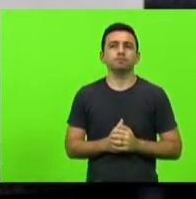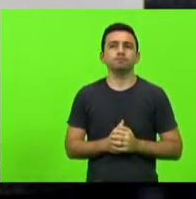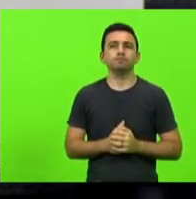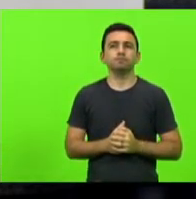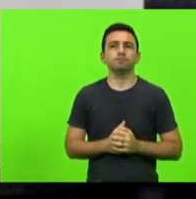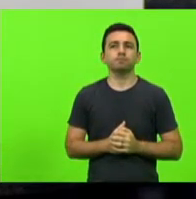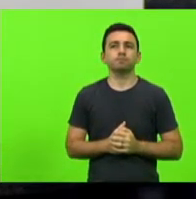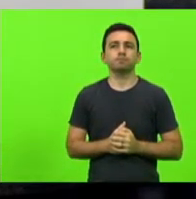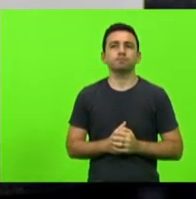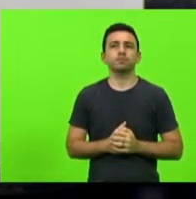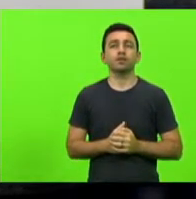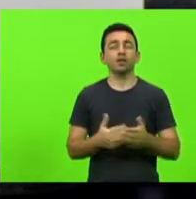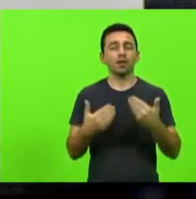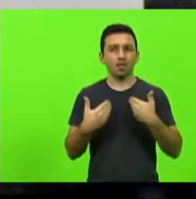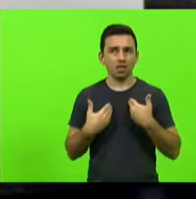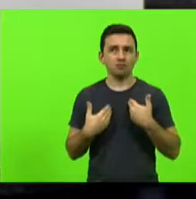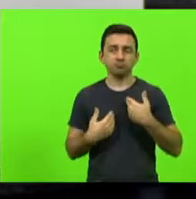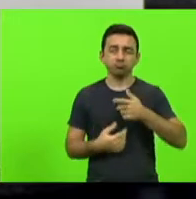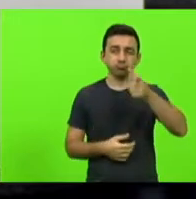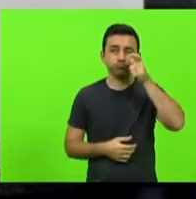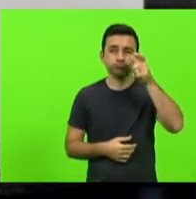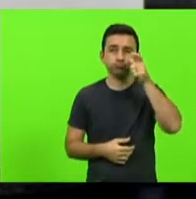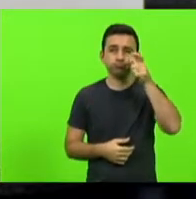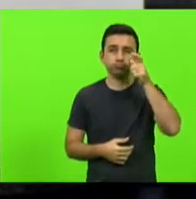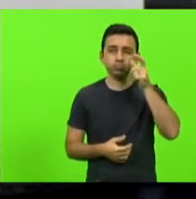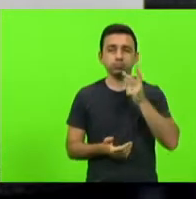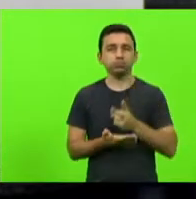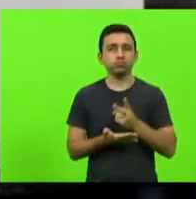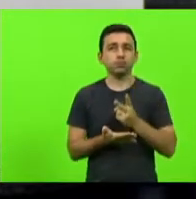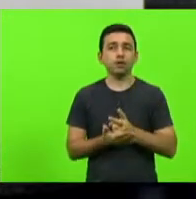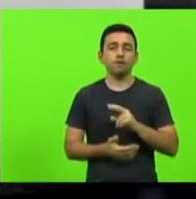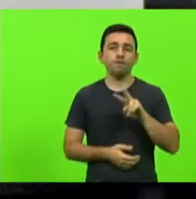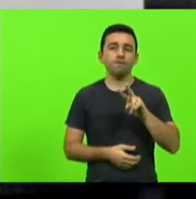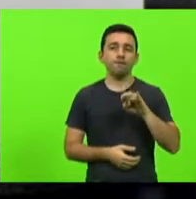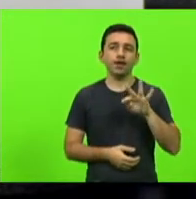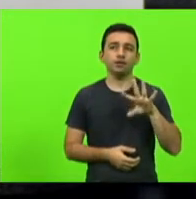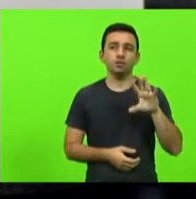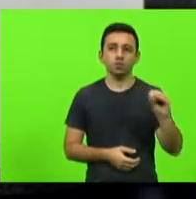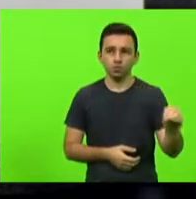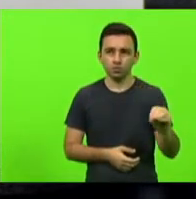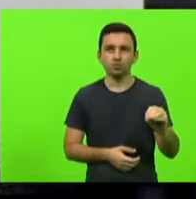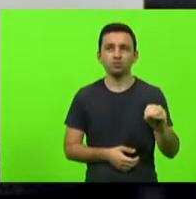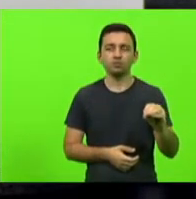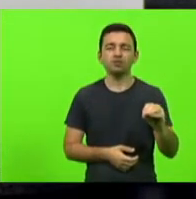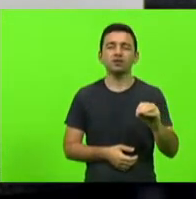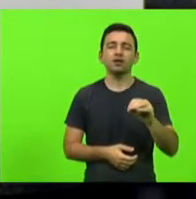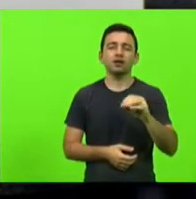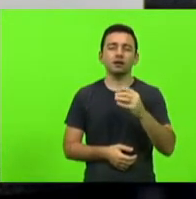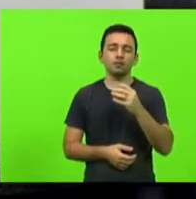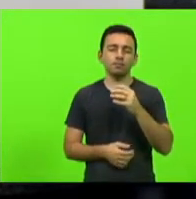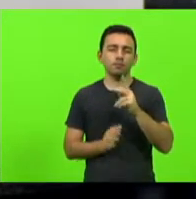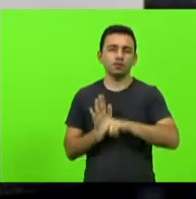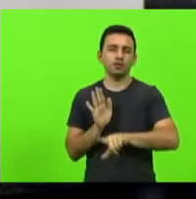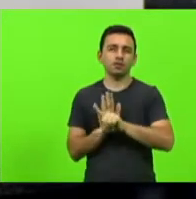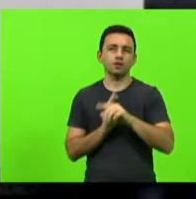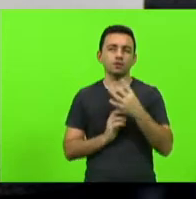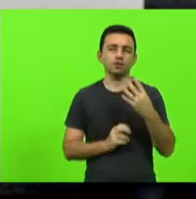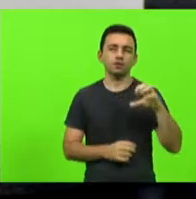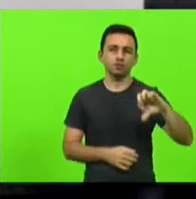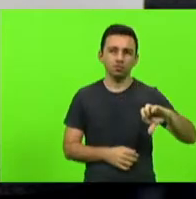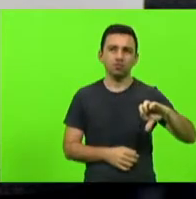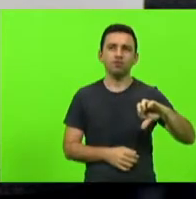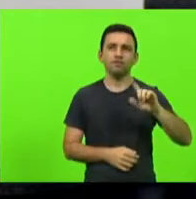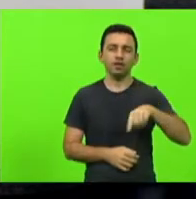eu tenho acompanhado o veto parcial OPL 449 de 2021,